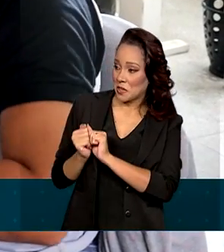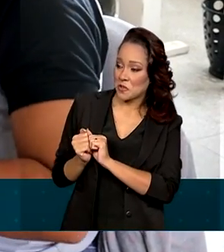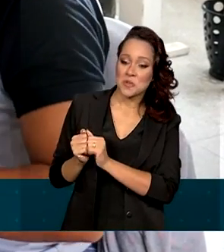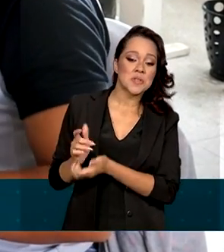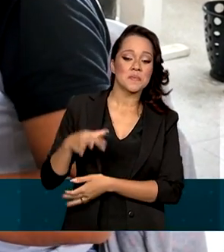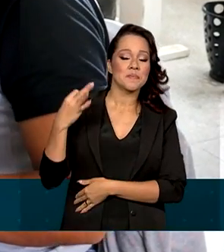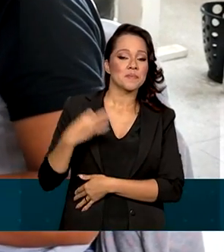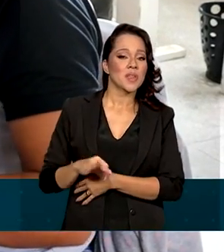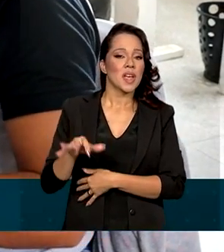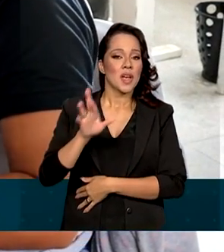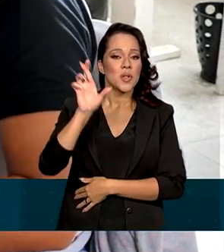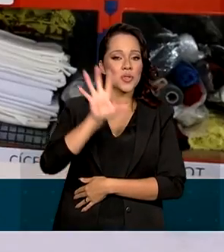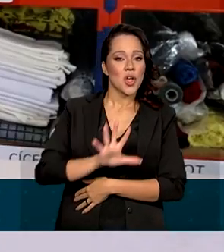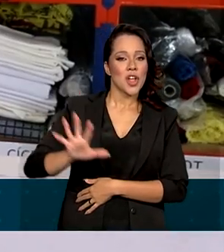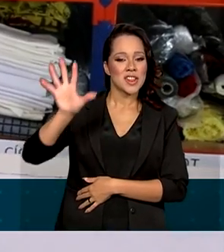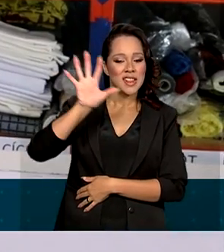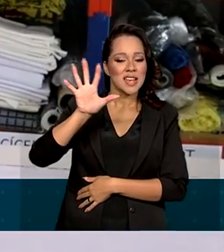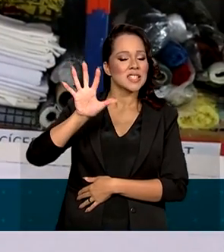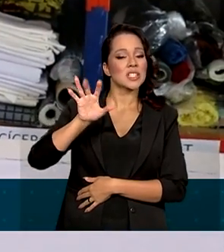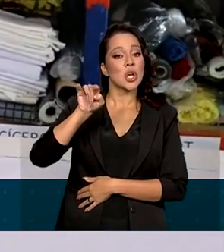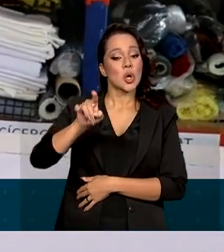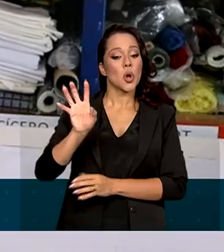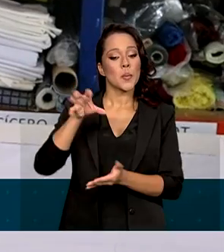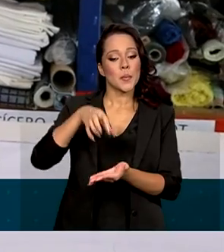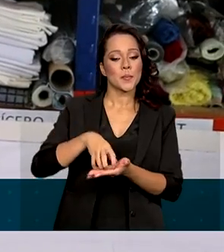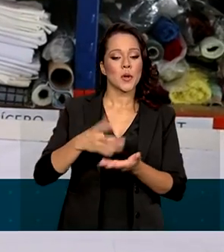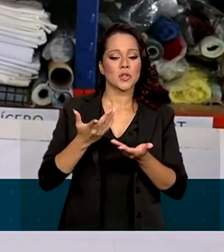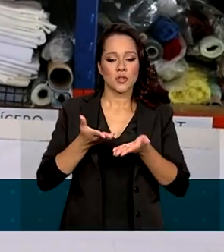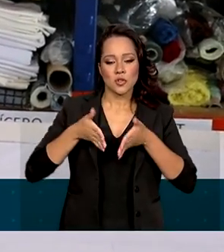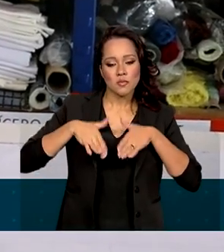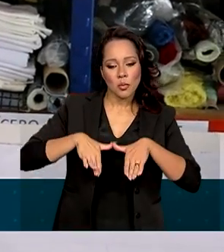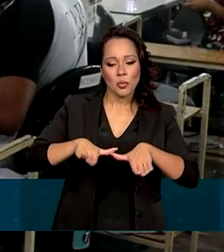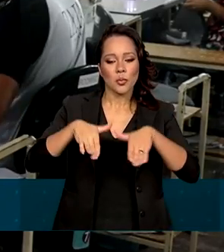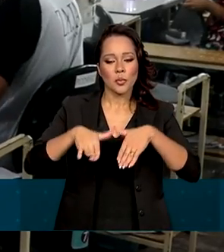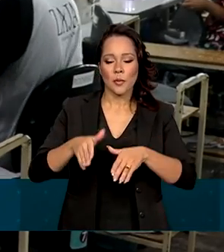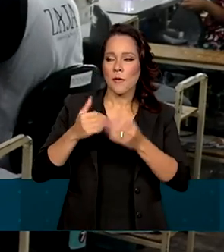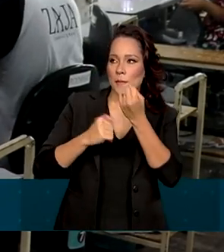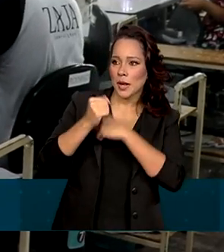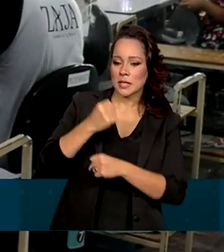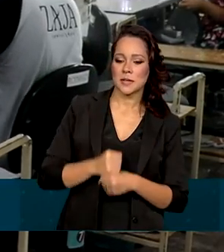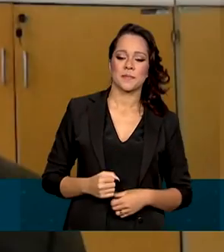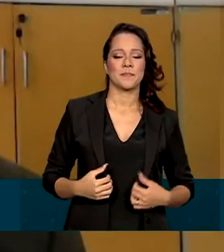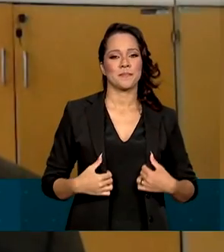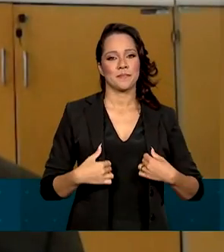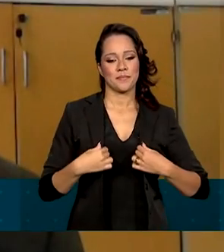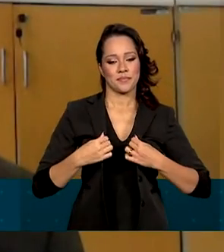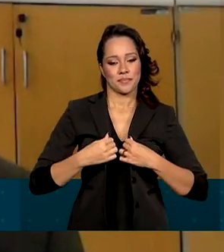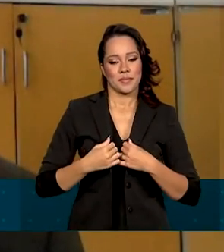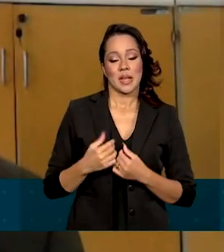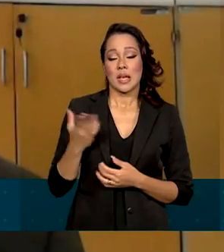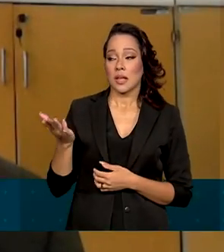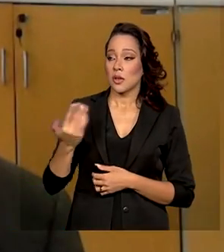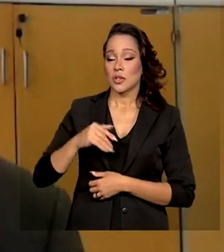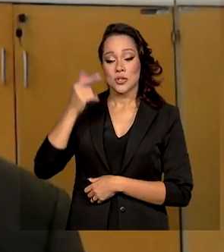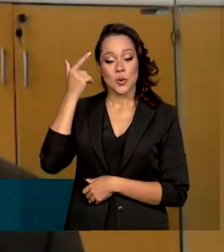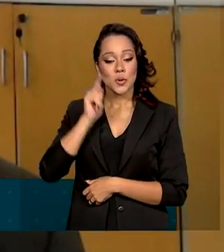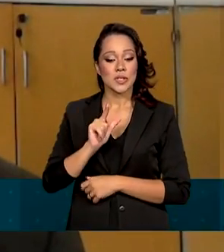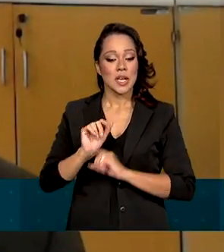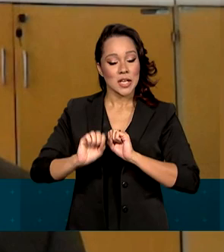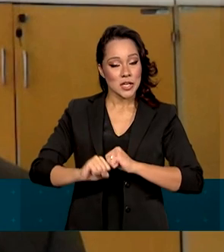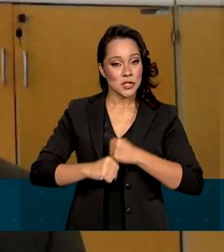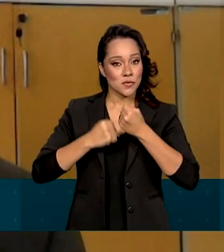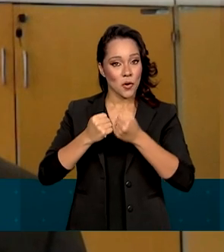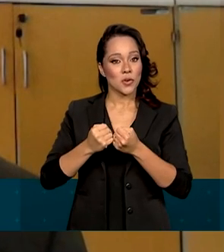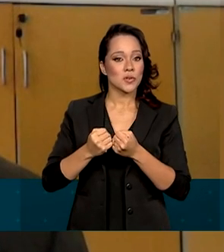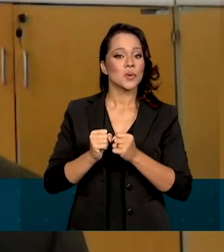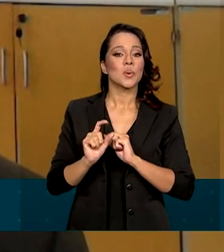consolidam a região Nordeste como um polo de confecção no país, a rota da moda. Na medida que a gente consegue um esforço, a